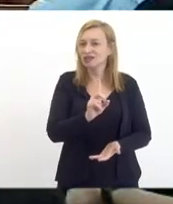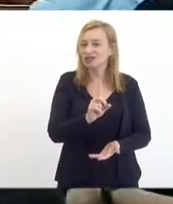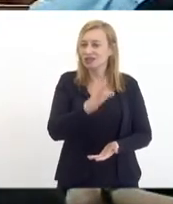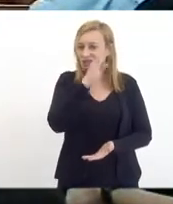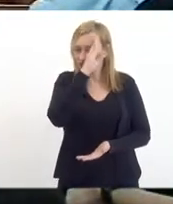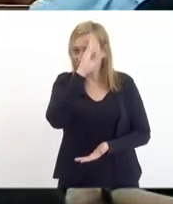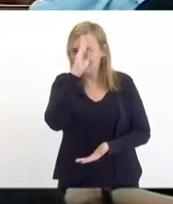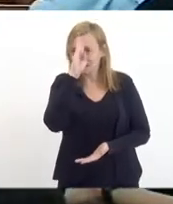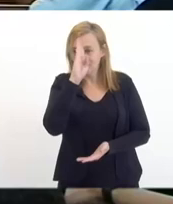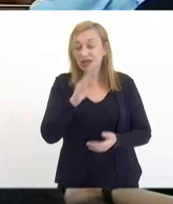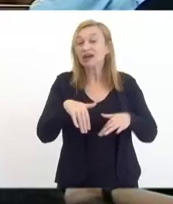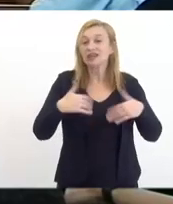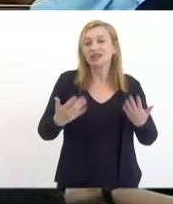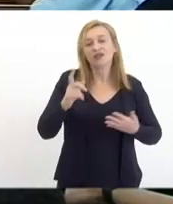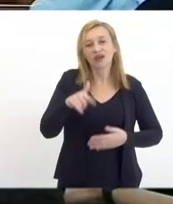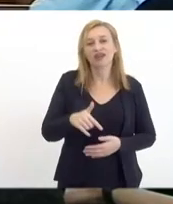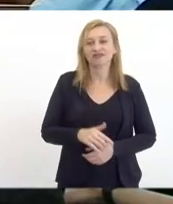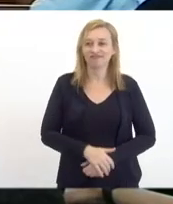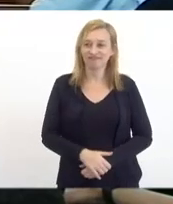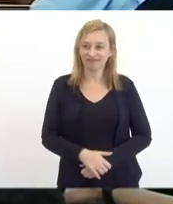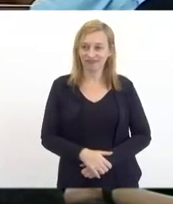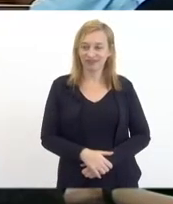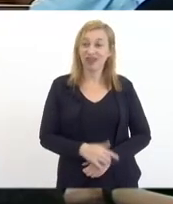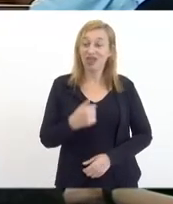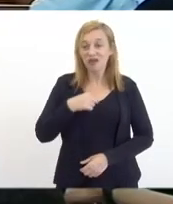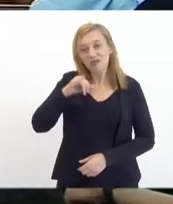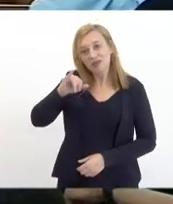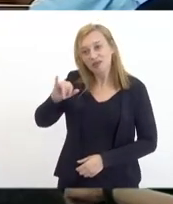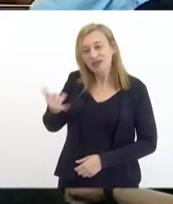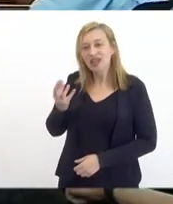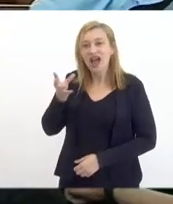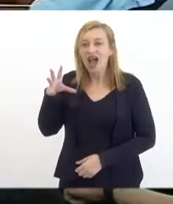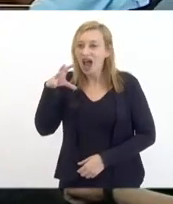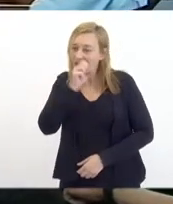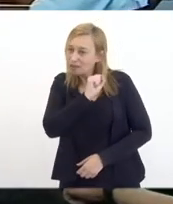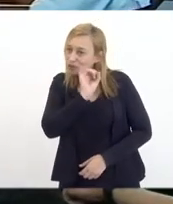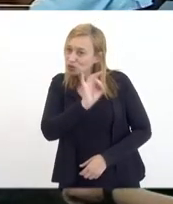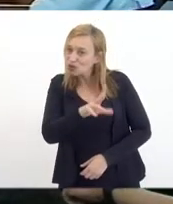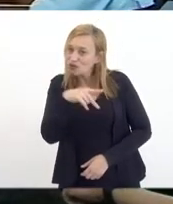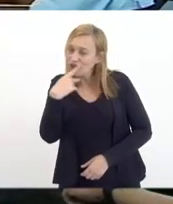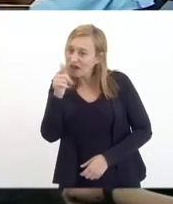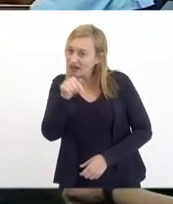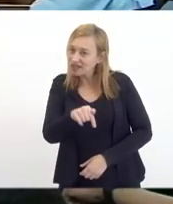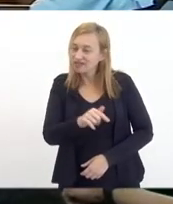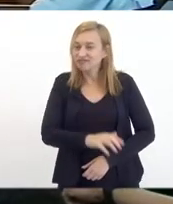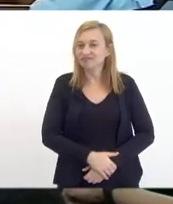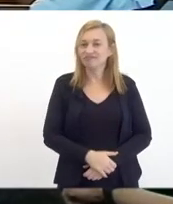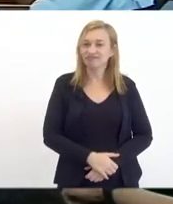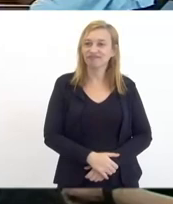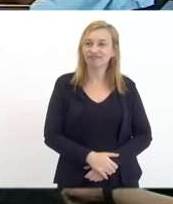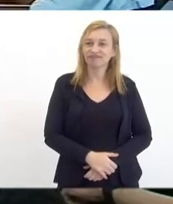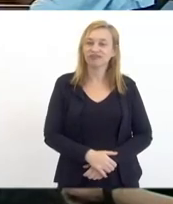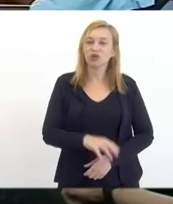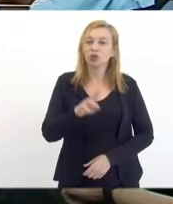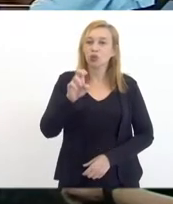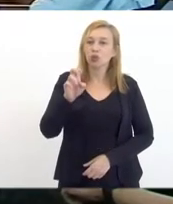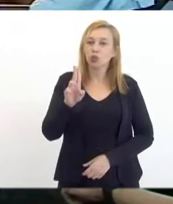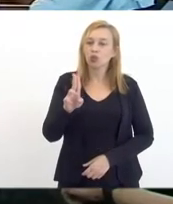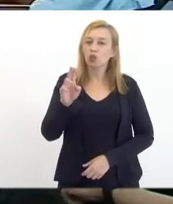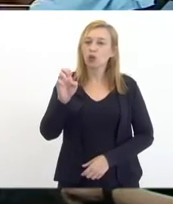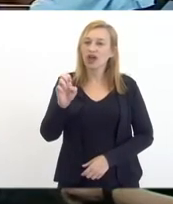então é isso eu quero eu vou aproveitar rapidamente só colocar aqui é a UESO